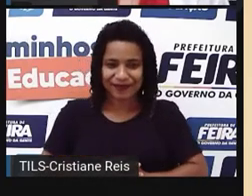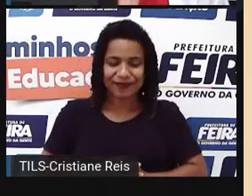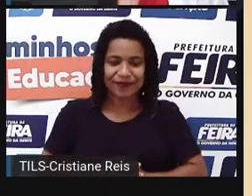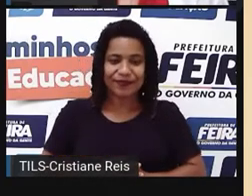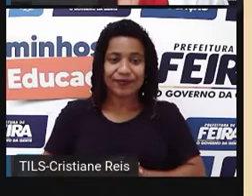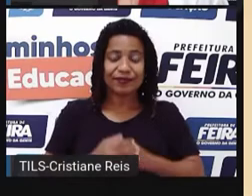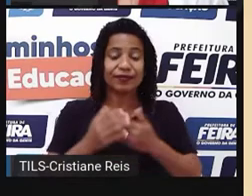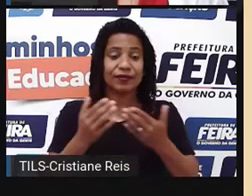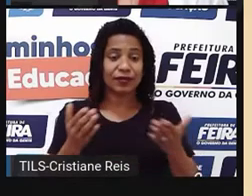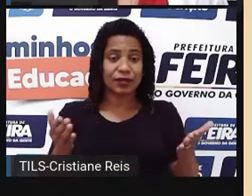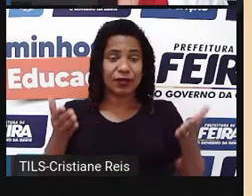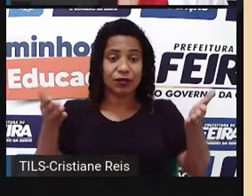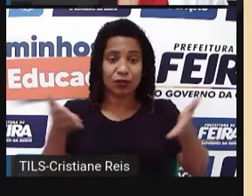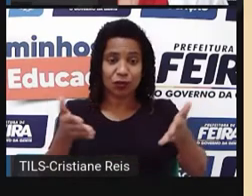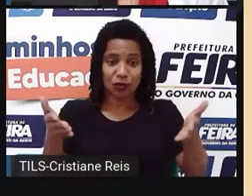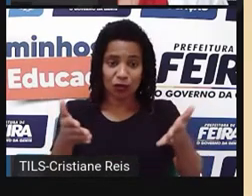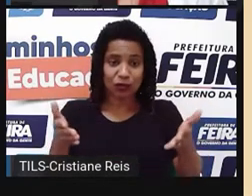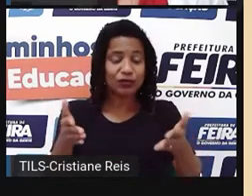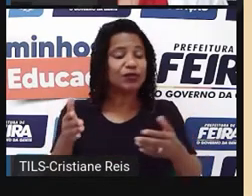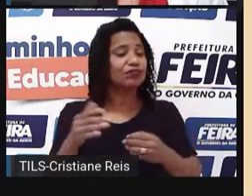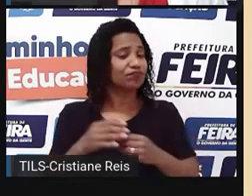E a nossa aula de hoje promete.